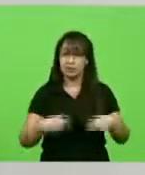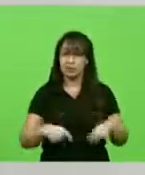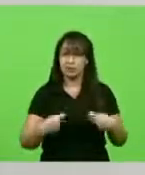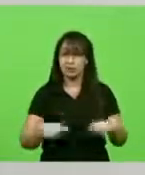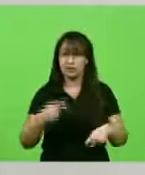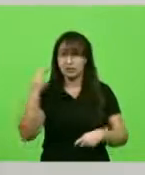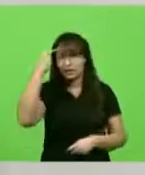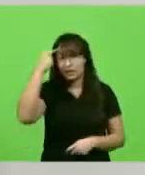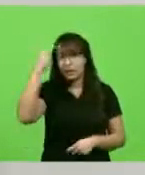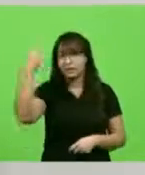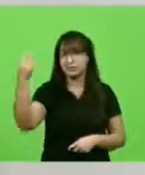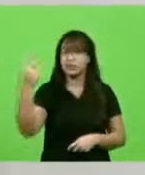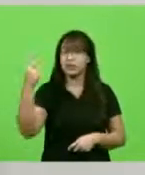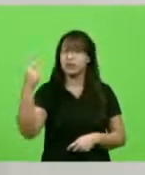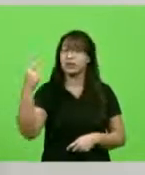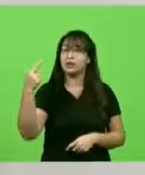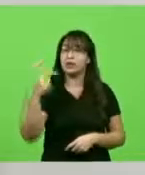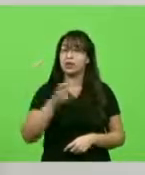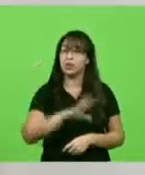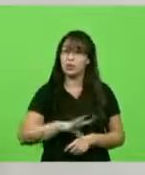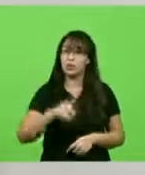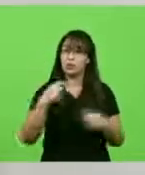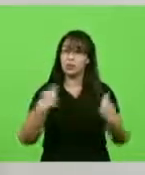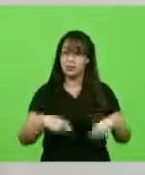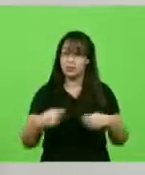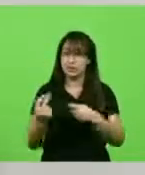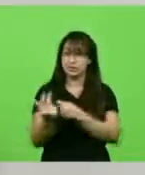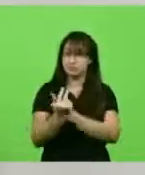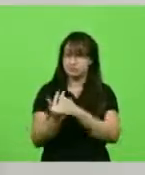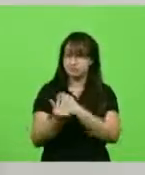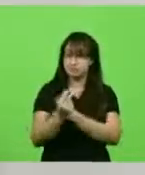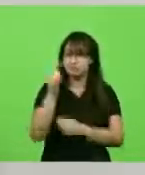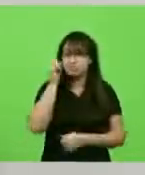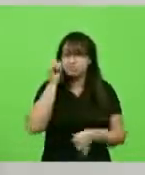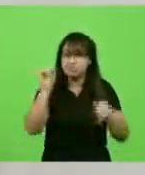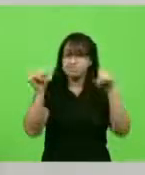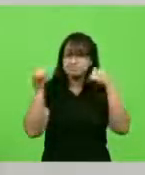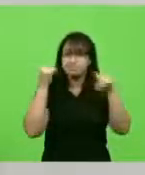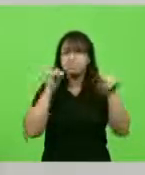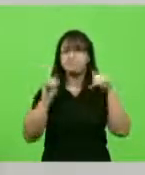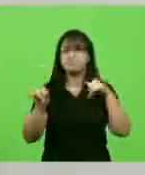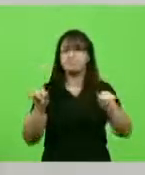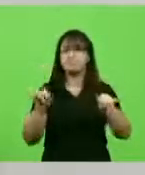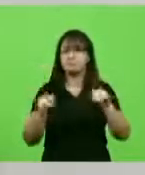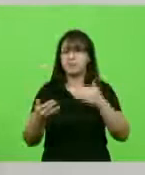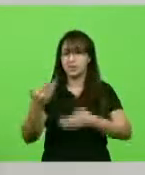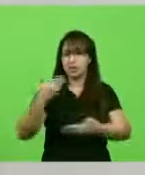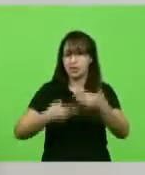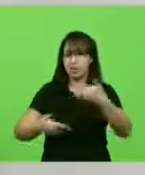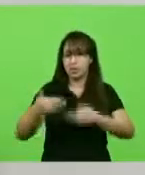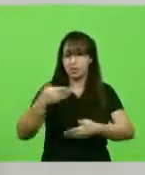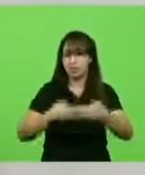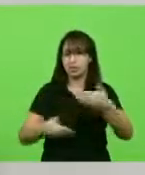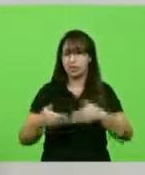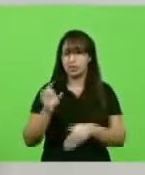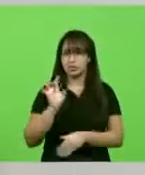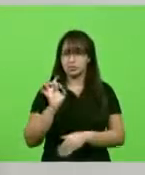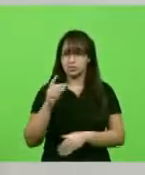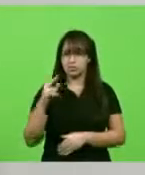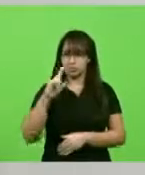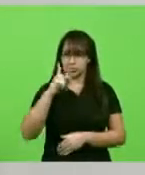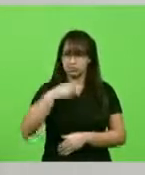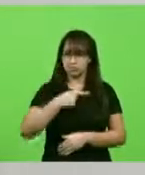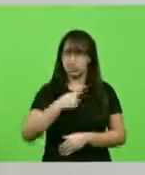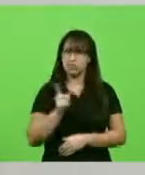continuarmos nos prevenindo, nos precavindo, não a si mesmo, mas, de